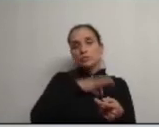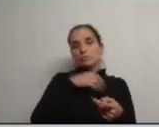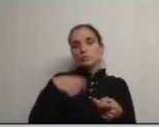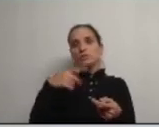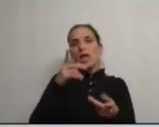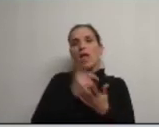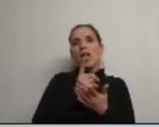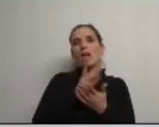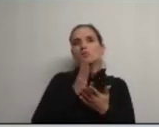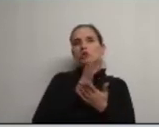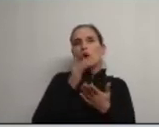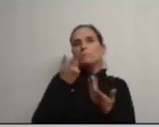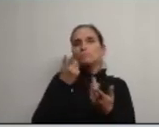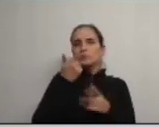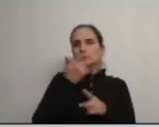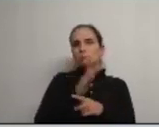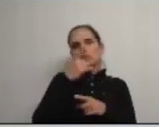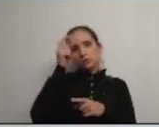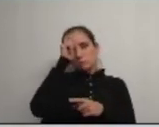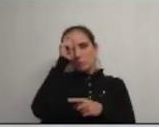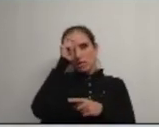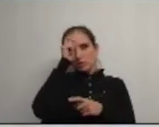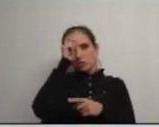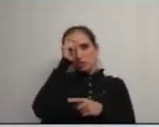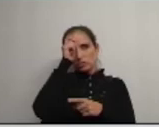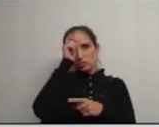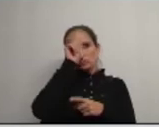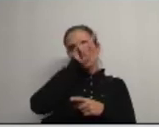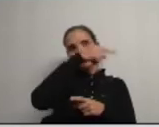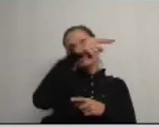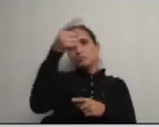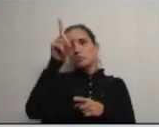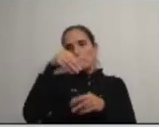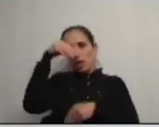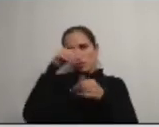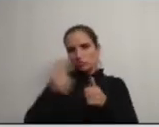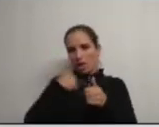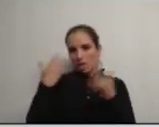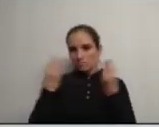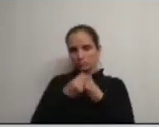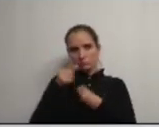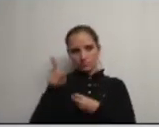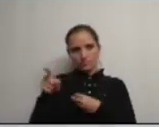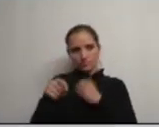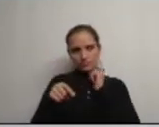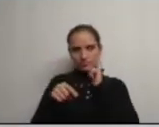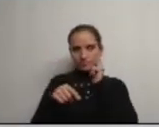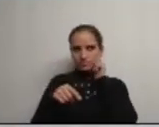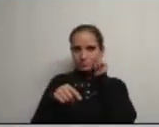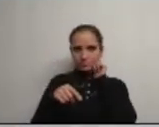é simplesmente respeito respeito por pares que foram eleitos como o Sr. Sr.